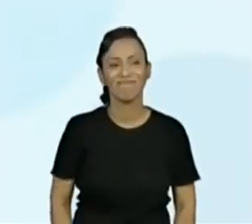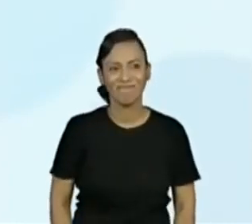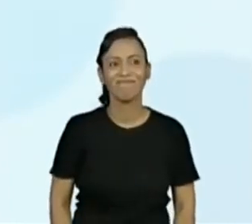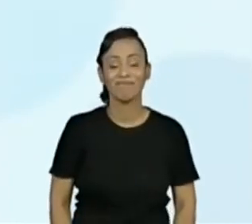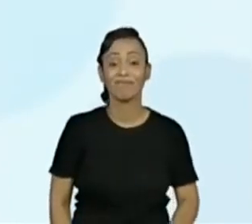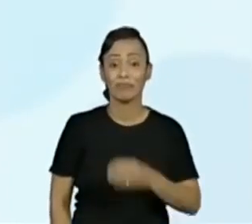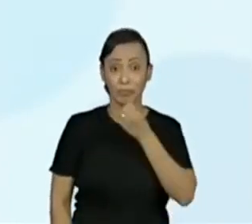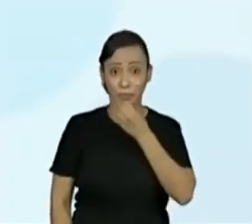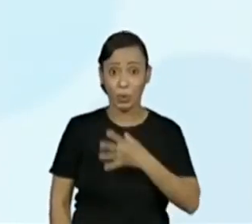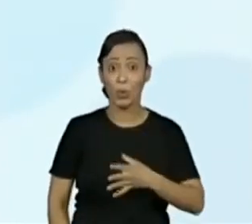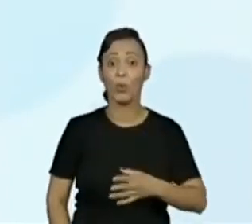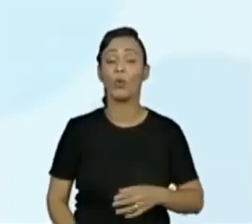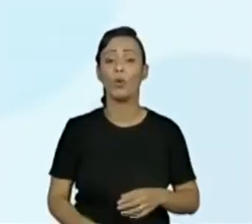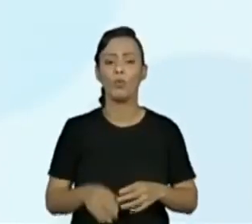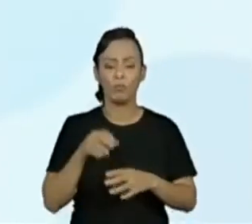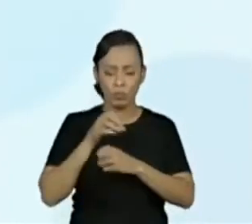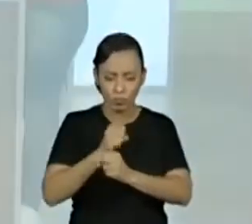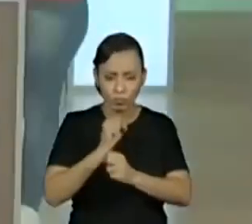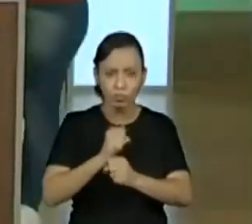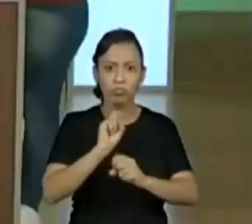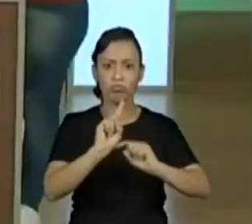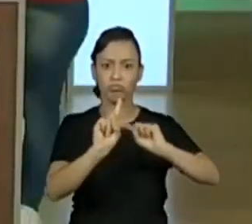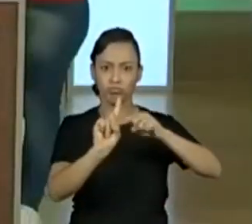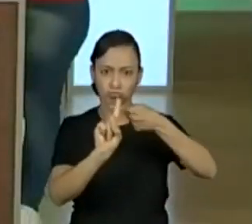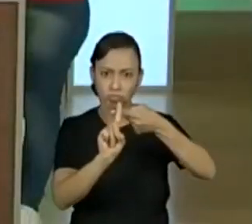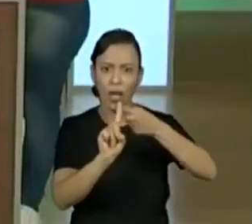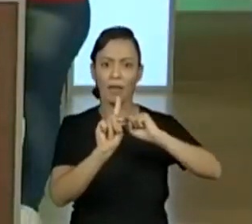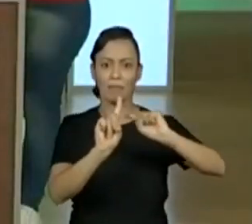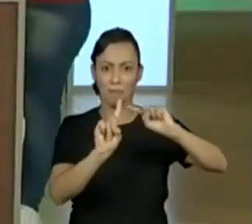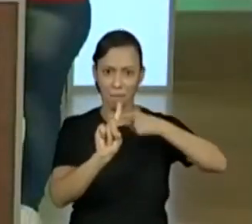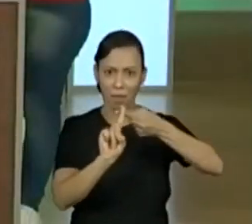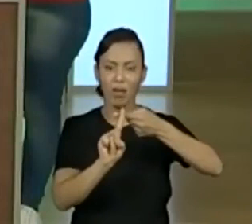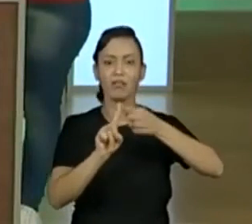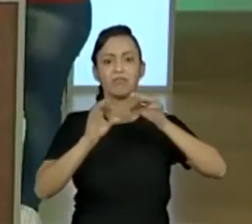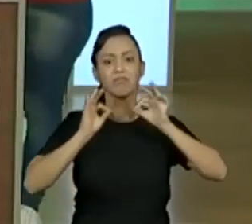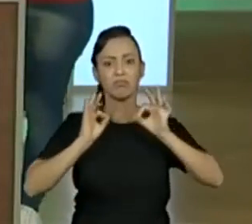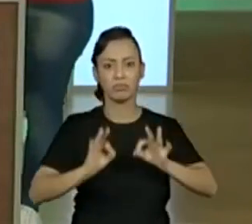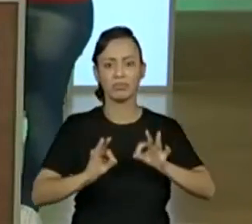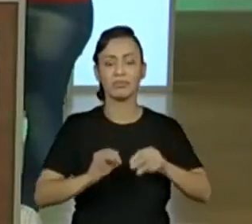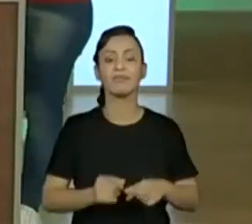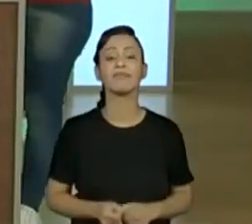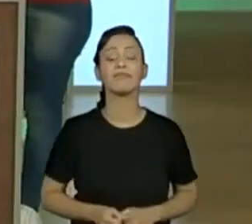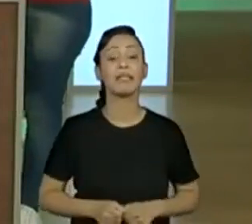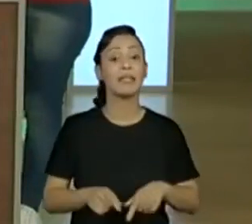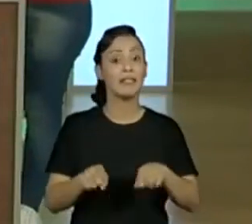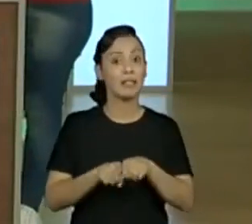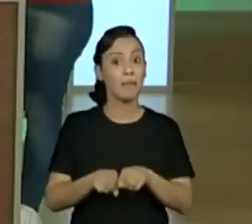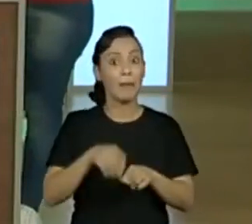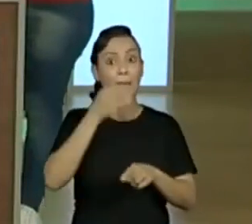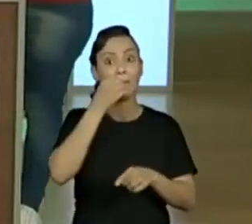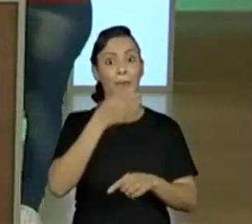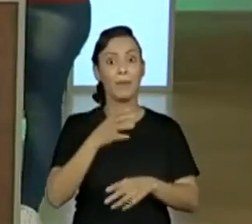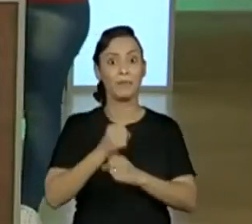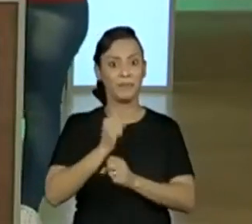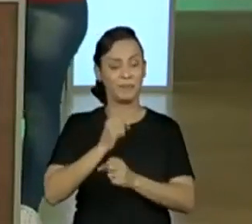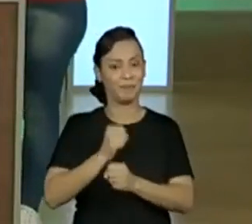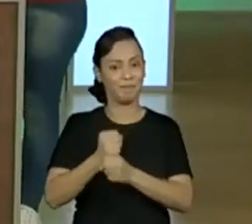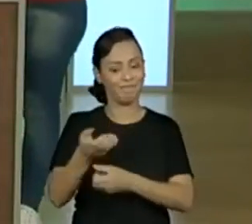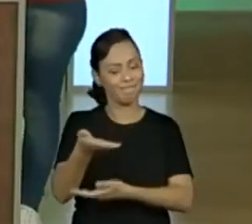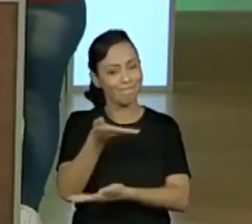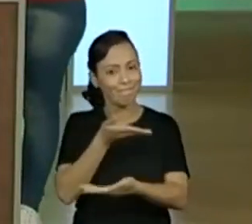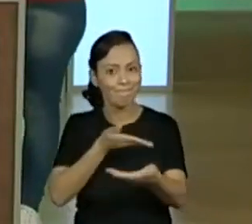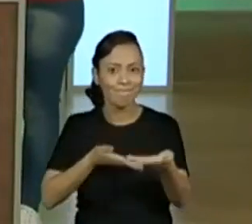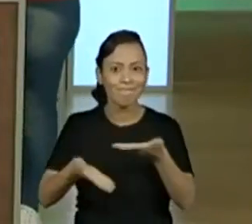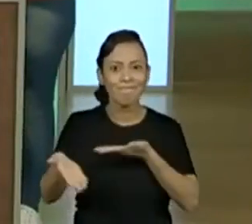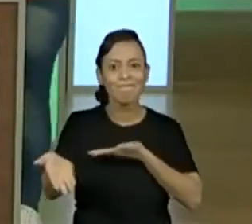viu? Usando o sinal da adição. Lembrando, né? Que são atividades de recuperação. Isso. Então, os alunos ainda